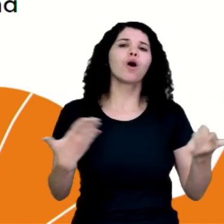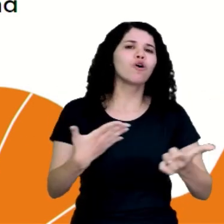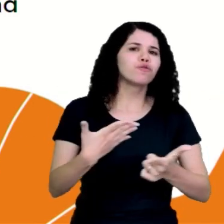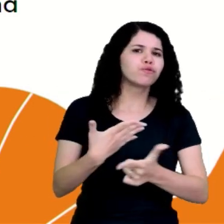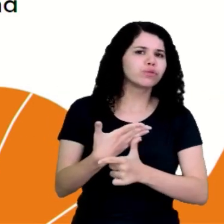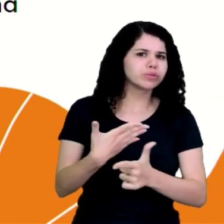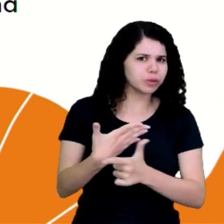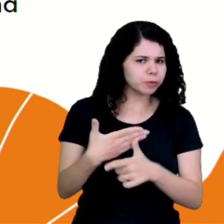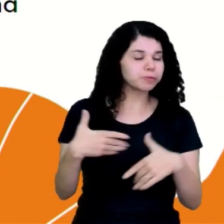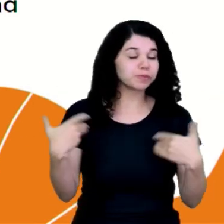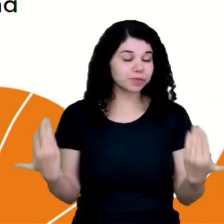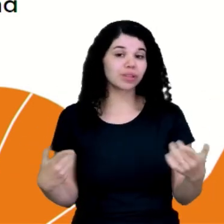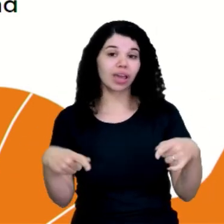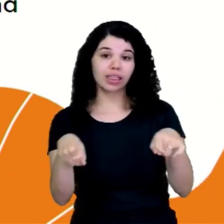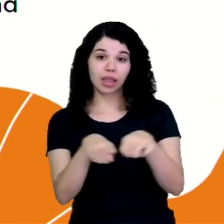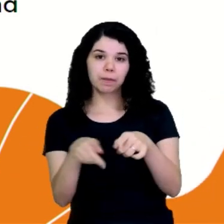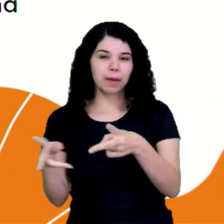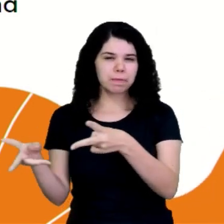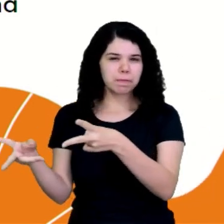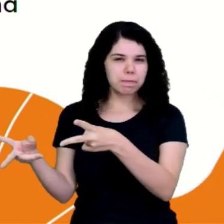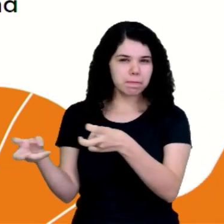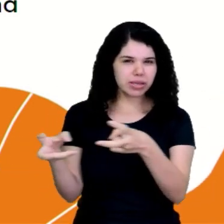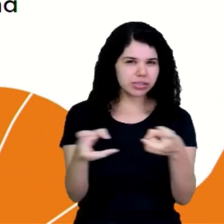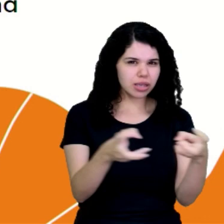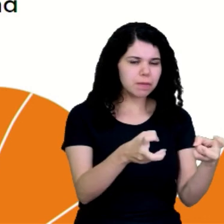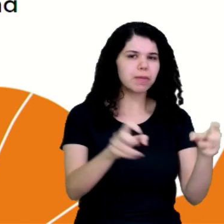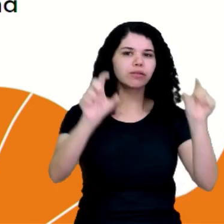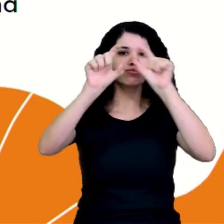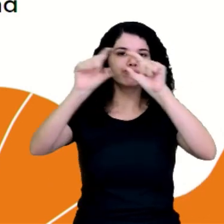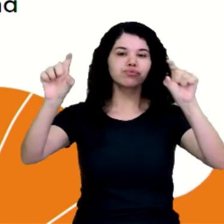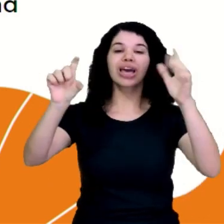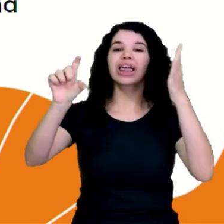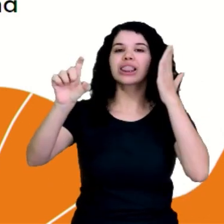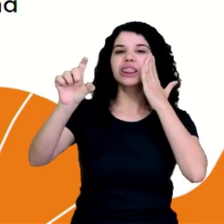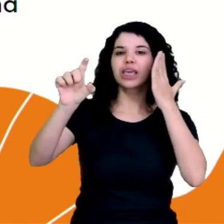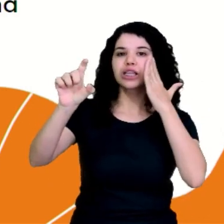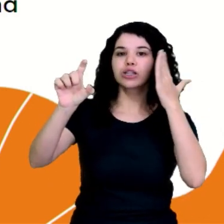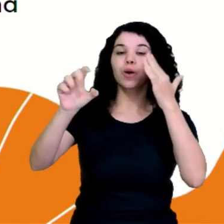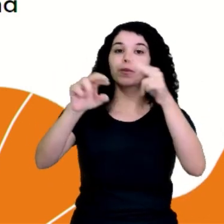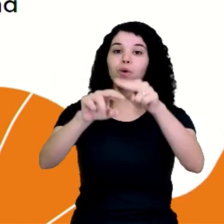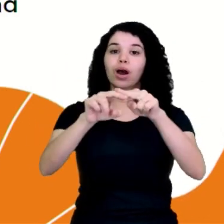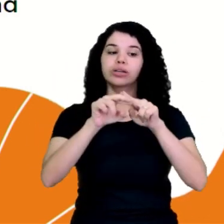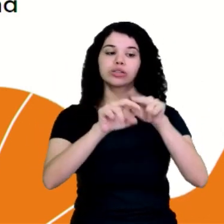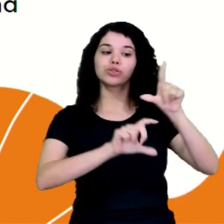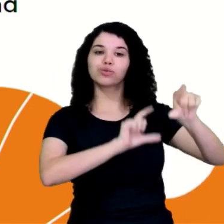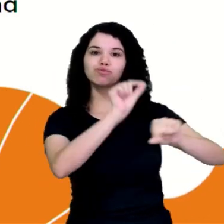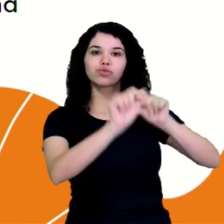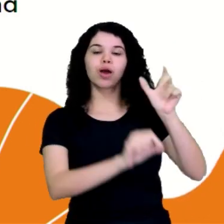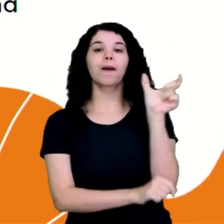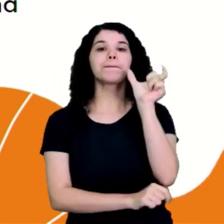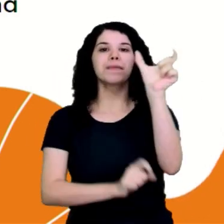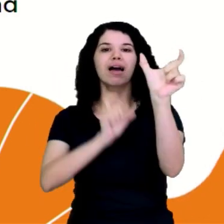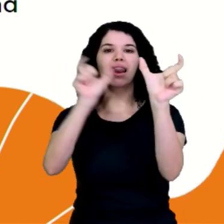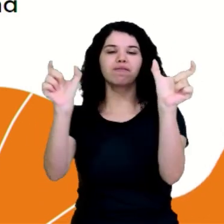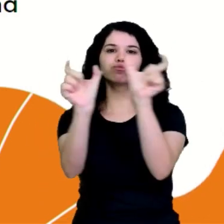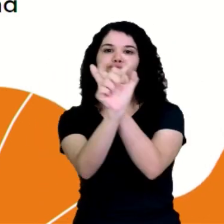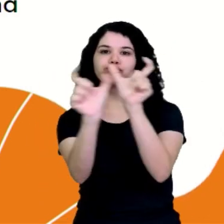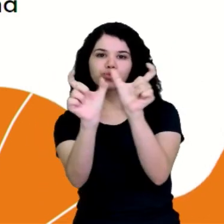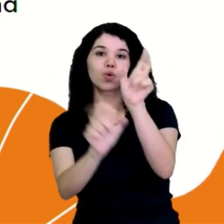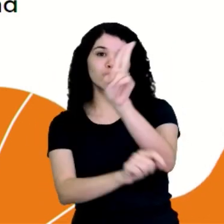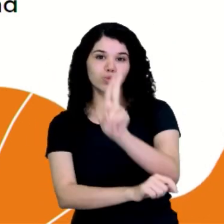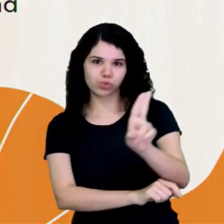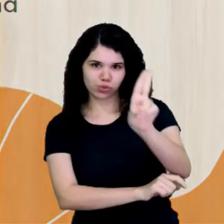servem e vamos reconhecer efeito de sentidos decorrente da escolha de determinada palavra